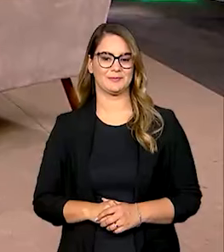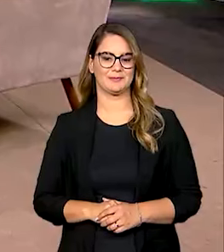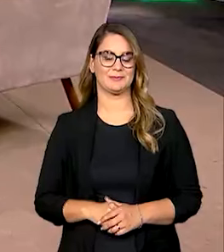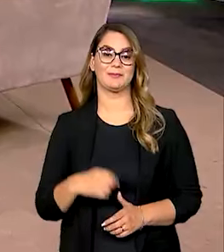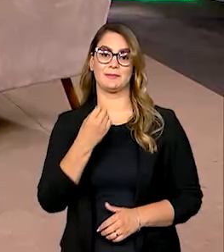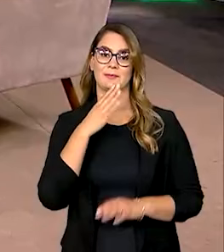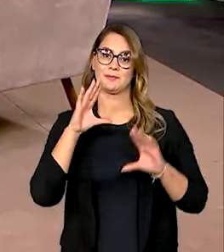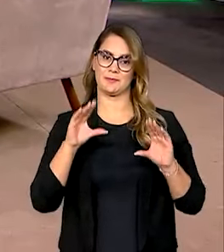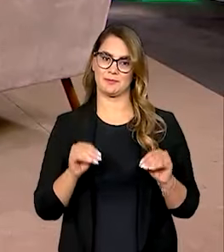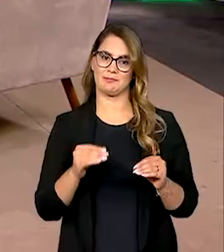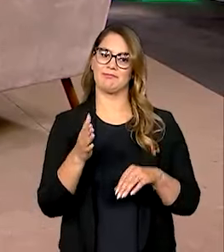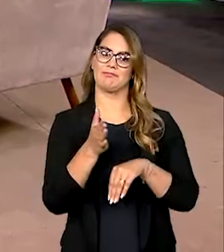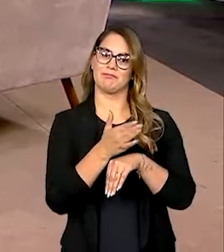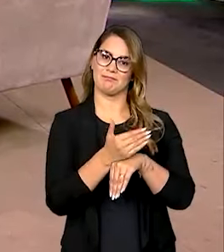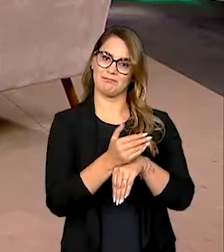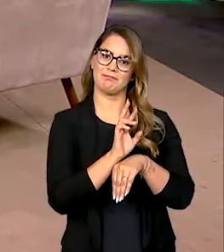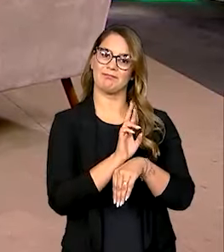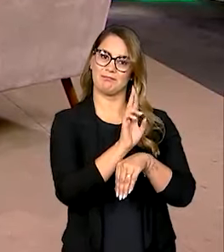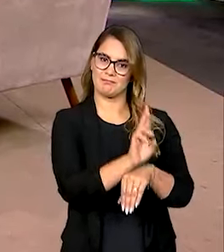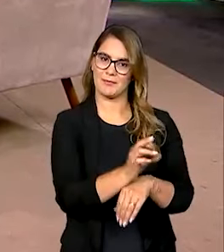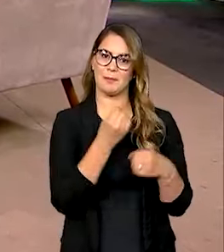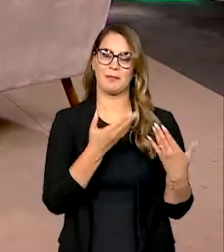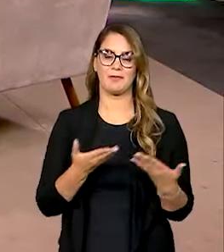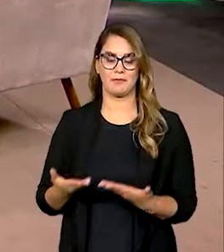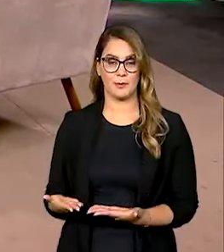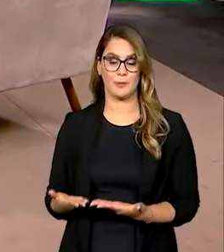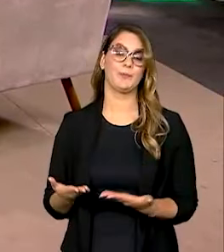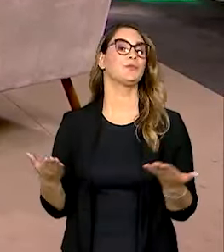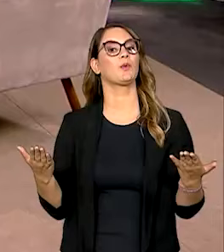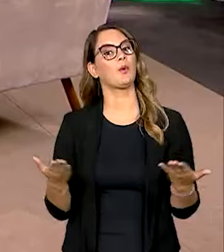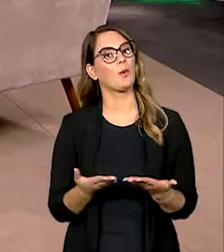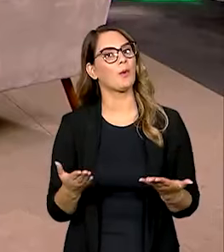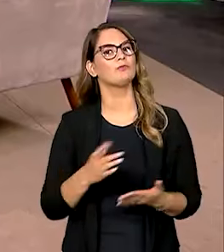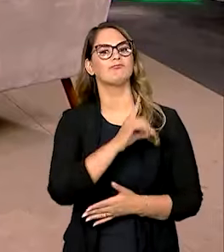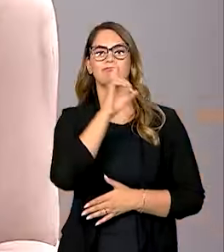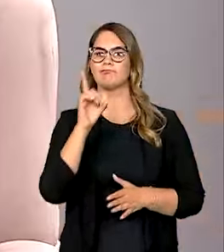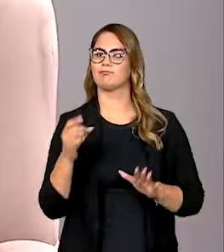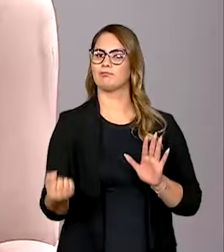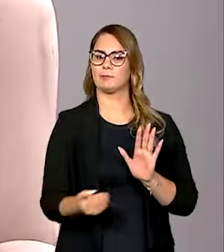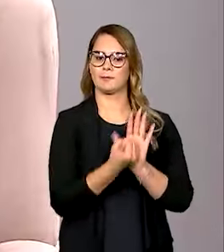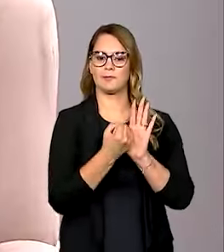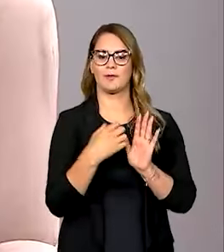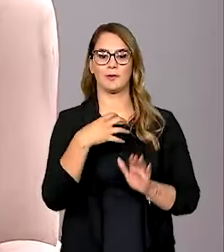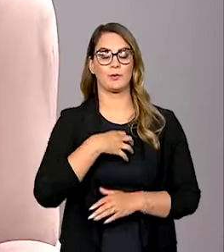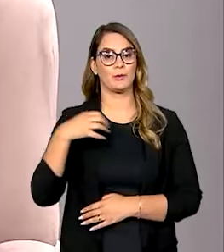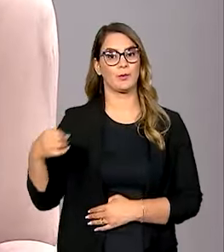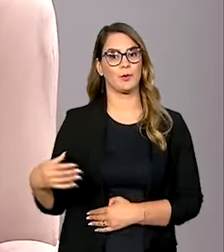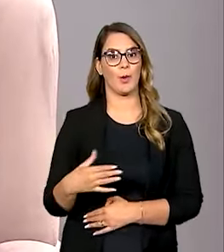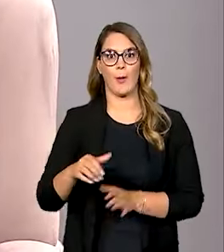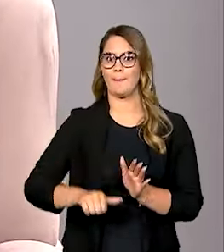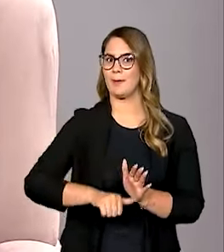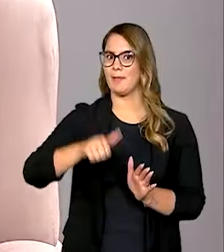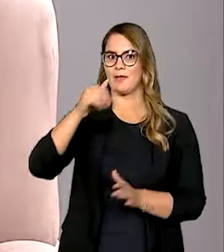Muito boa noite, embaixador. Bem-vindo aqui ao Brasil em Dia, nessa data que é emblemática, né? É um formato inédito. Pela